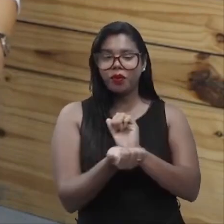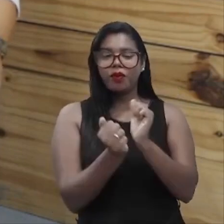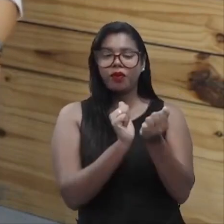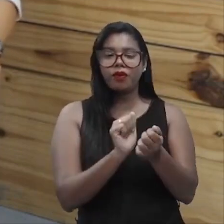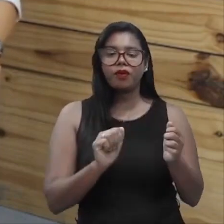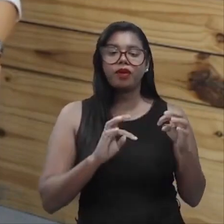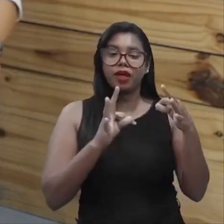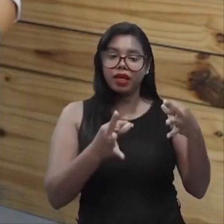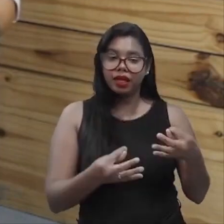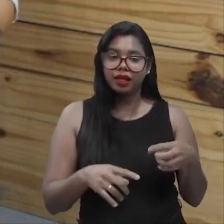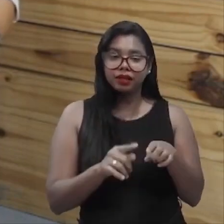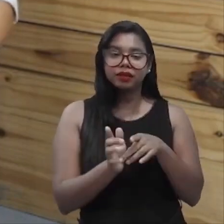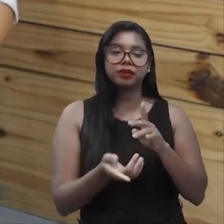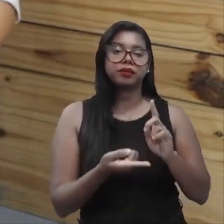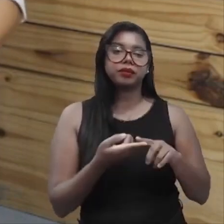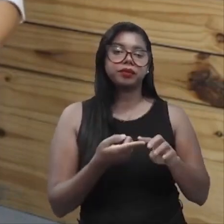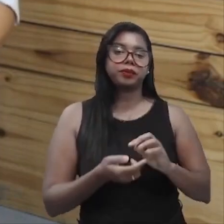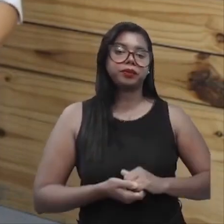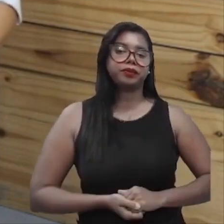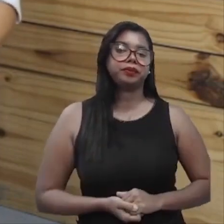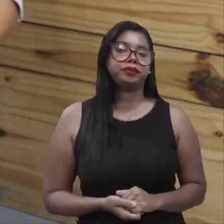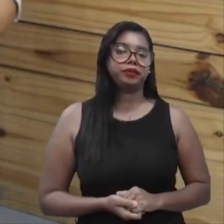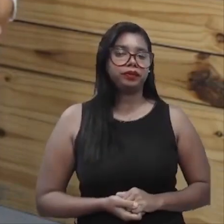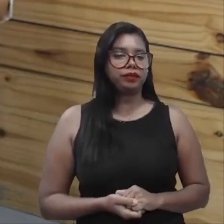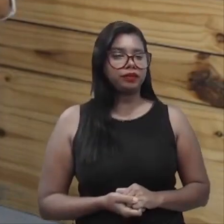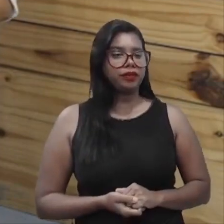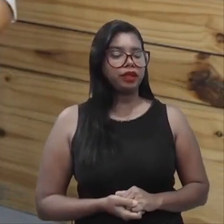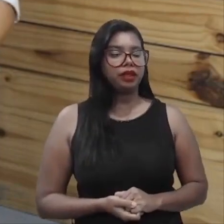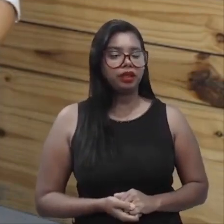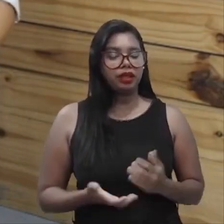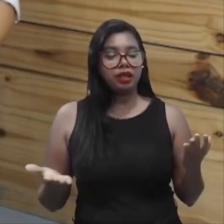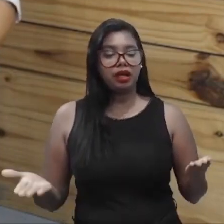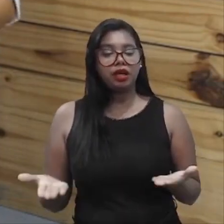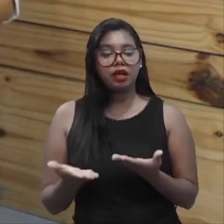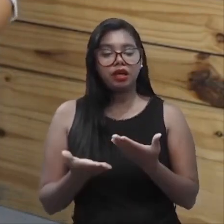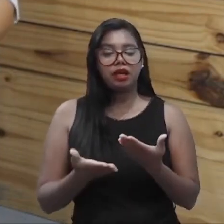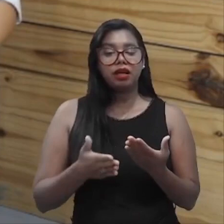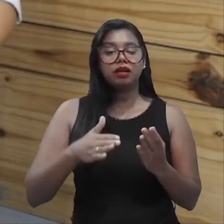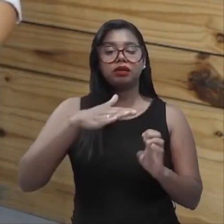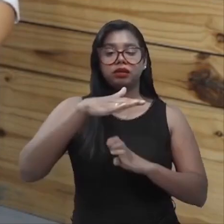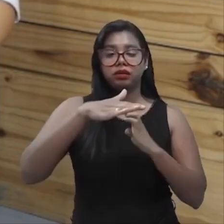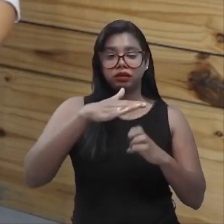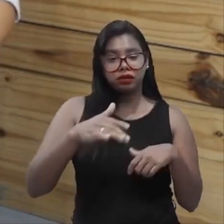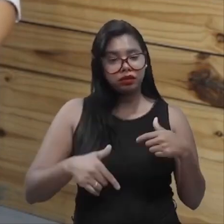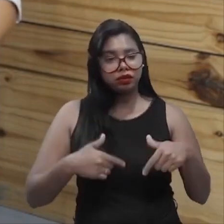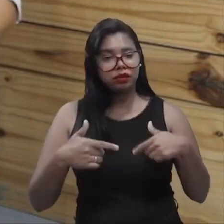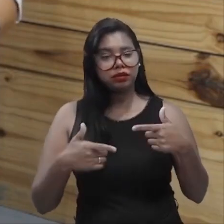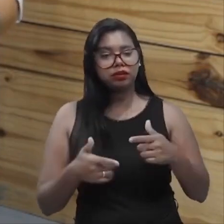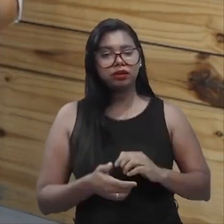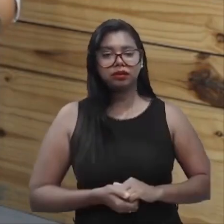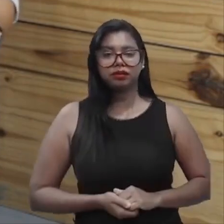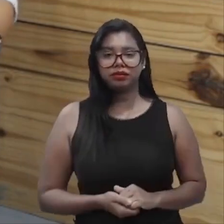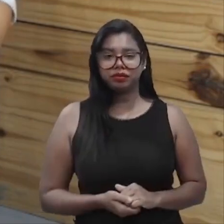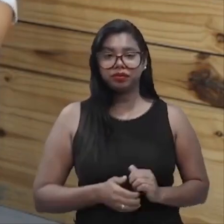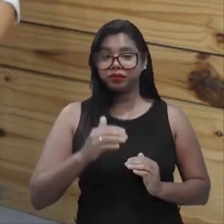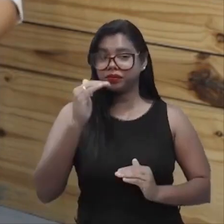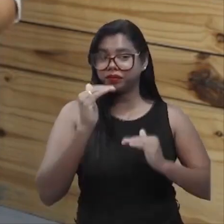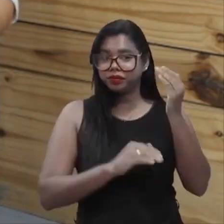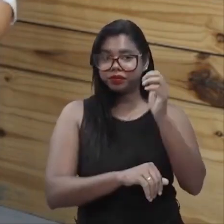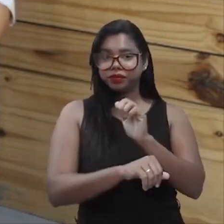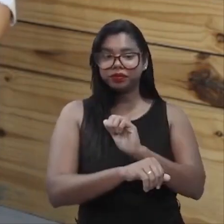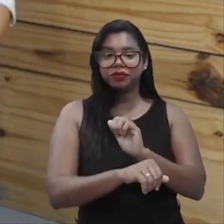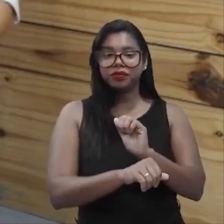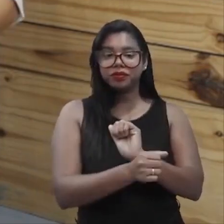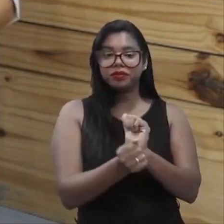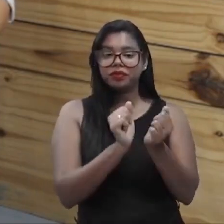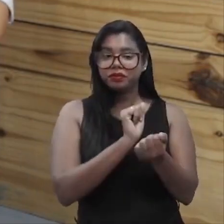é tudo. Porque o nível estratégico é quem vai dar o posicionamento da empresa no mercado. Então, é o nível estratégico, é a